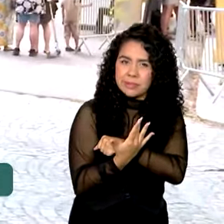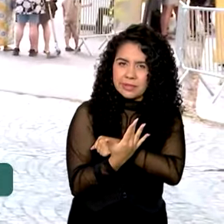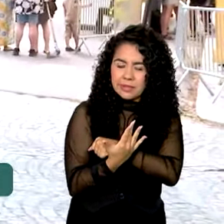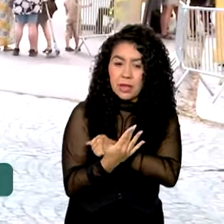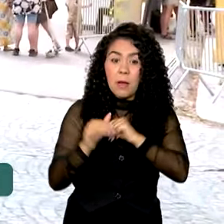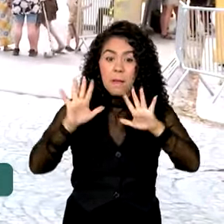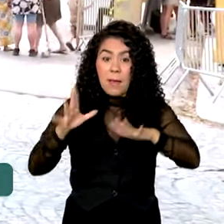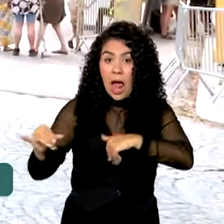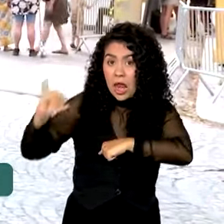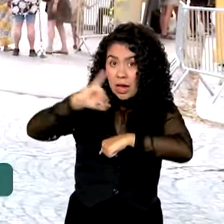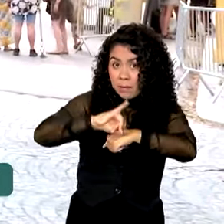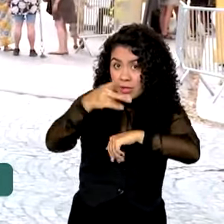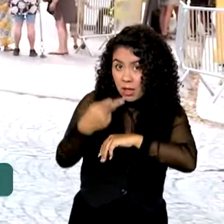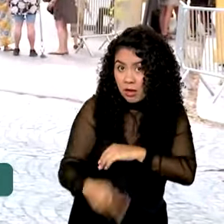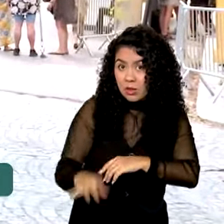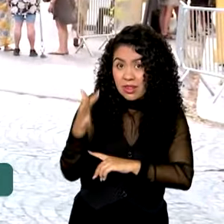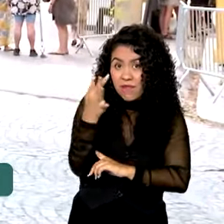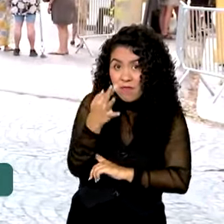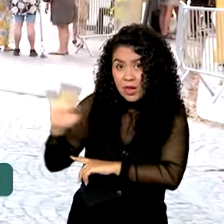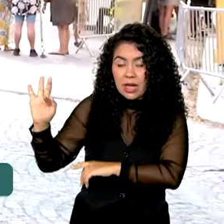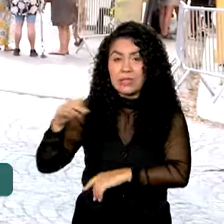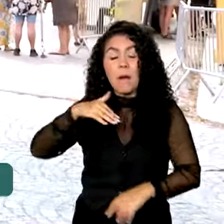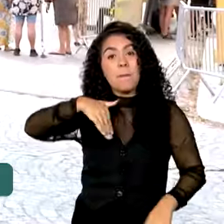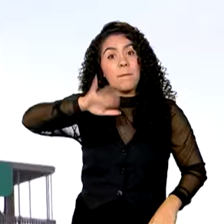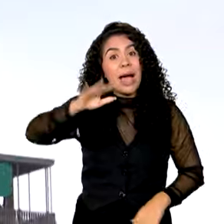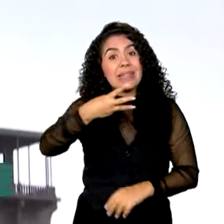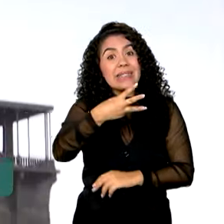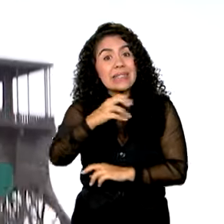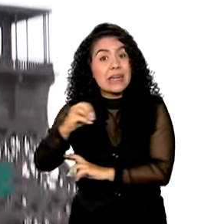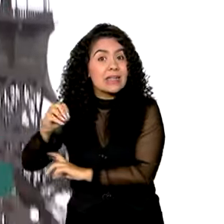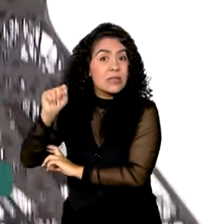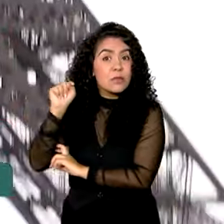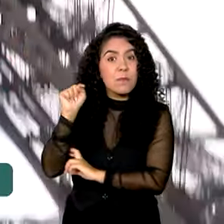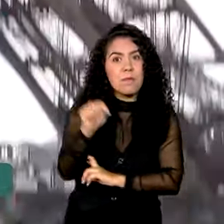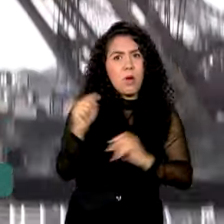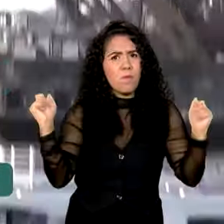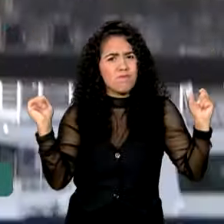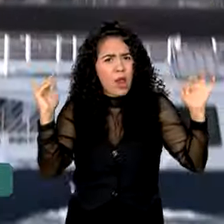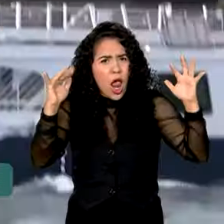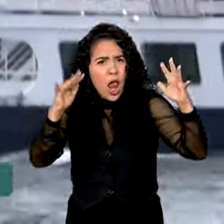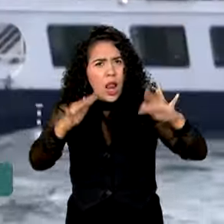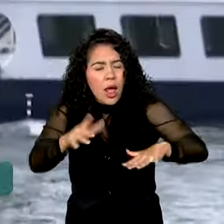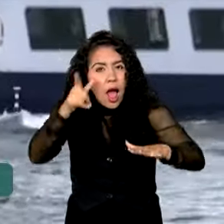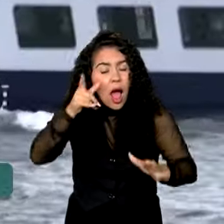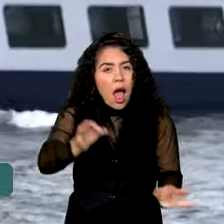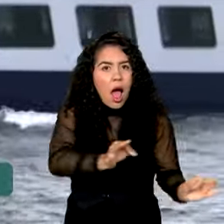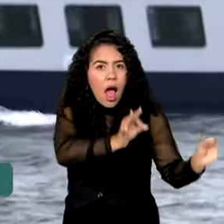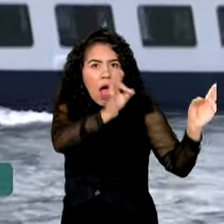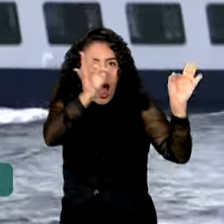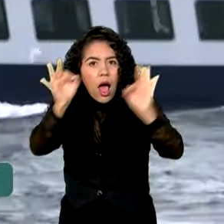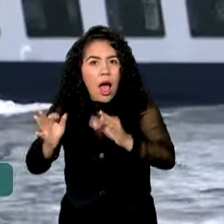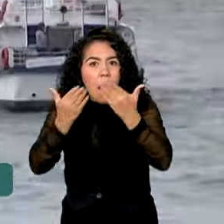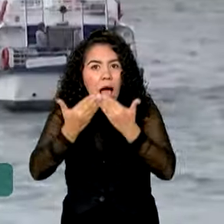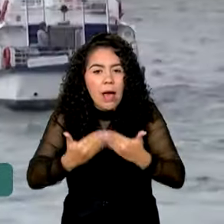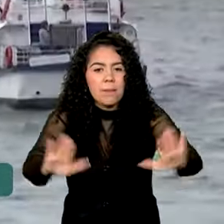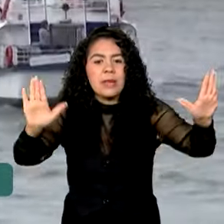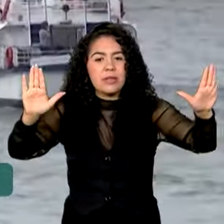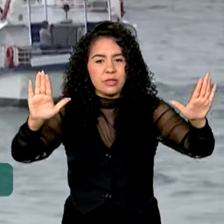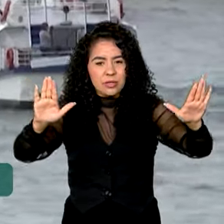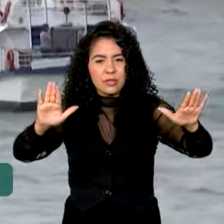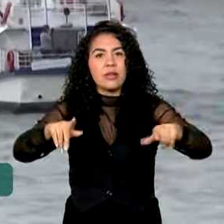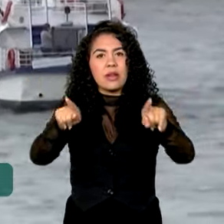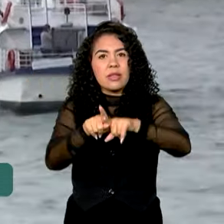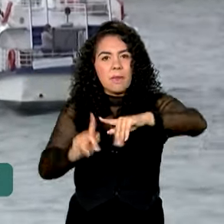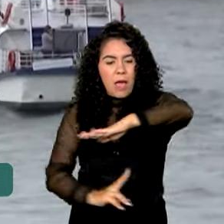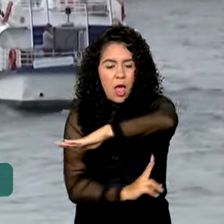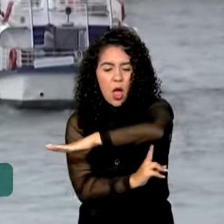Na capital francesa, mais de 300 mil pessoas devem acompanhar a cerimônia de abertura ao longo das margens e das